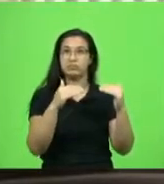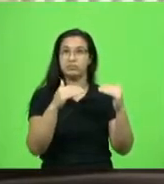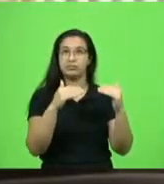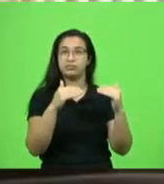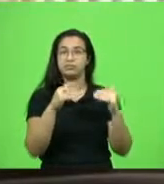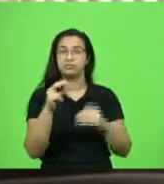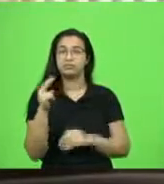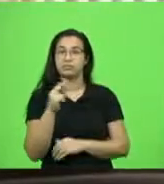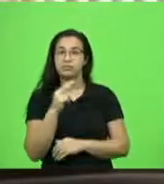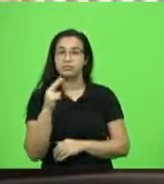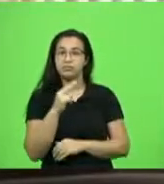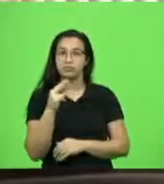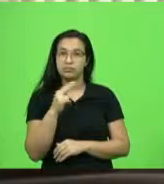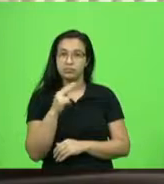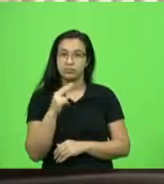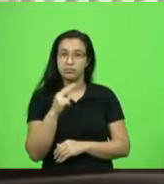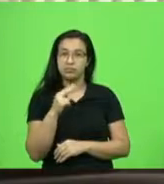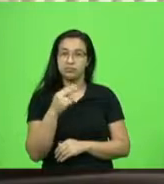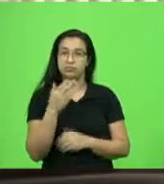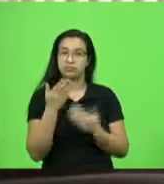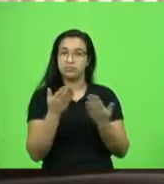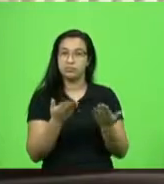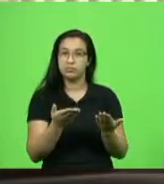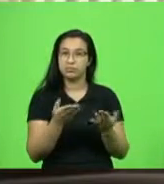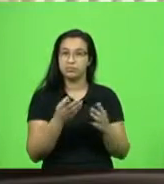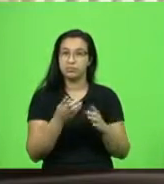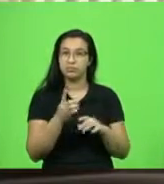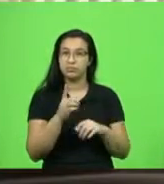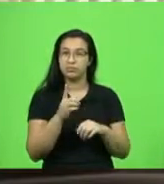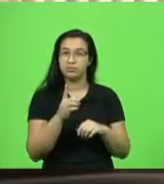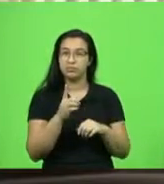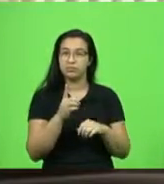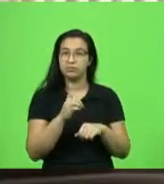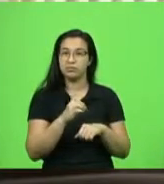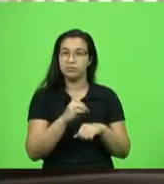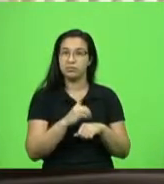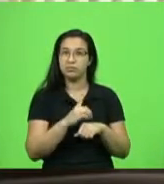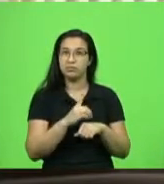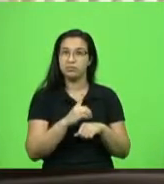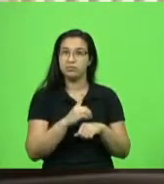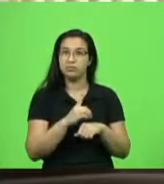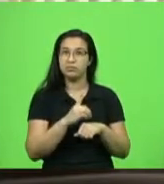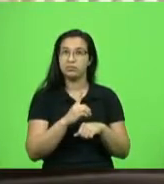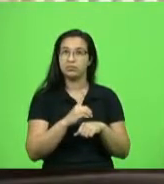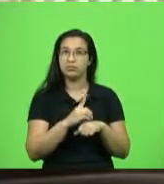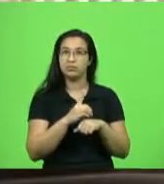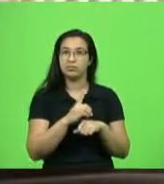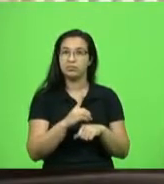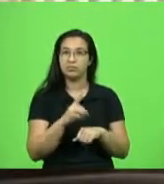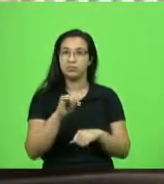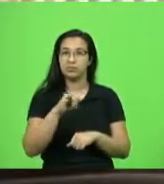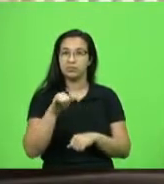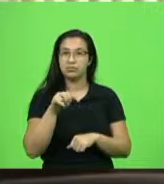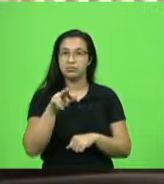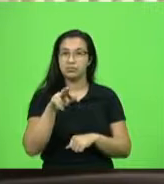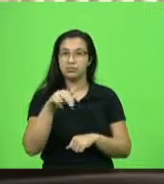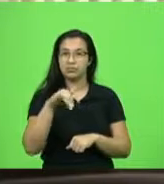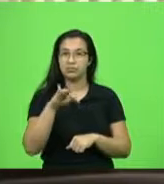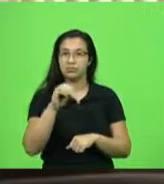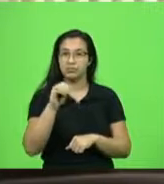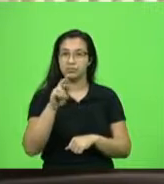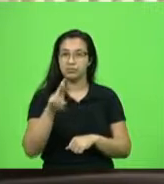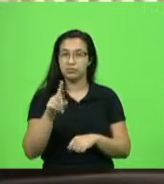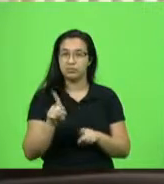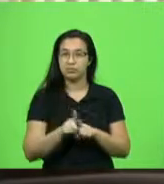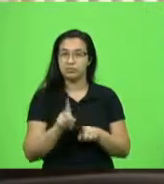de urgência e emergência, ao doutor, ao senhor Sauli Luiz Pastri Júnior, e também à diretora de